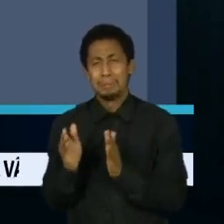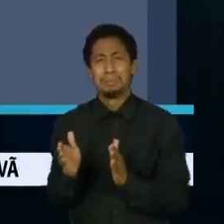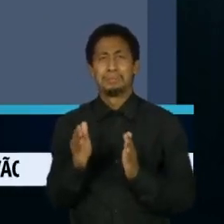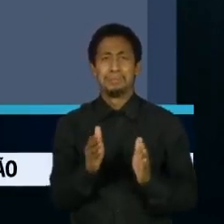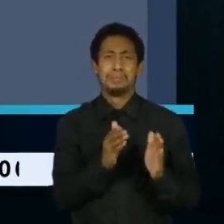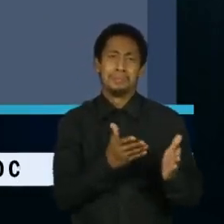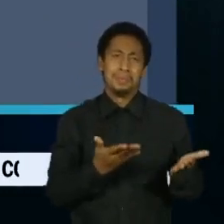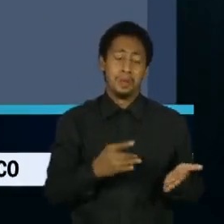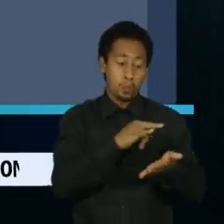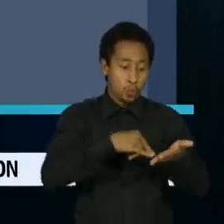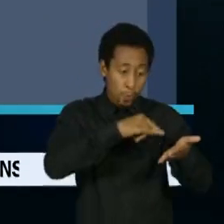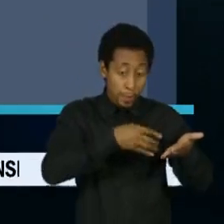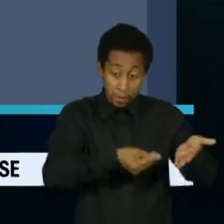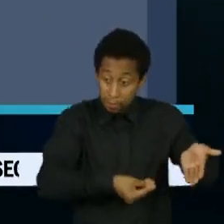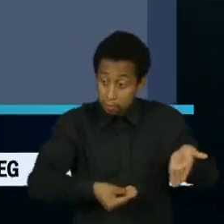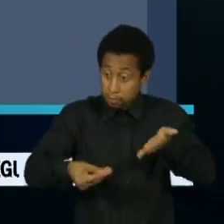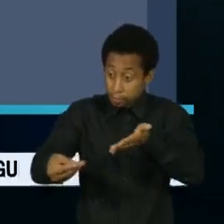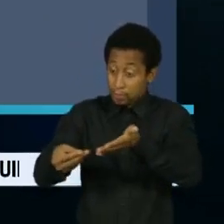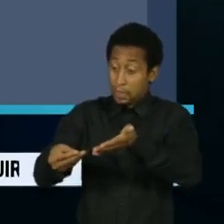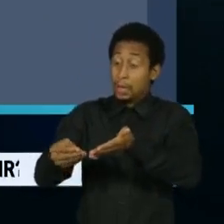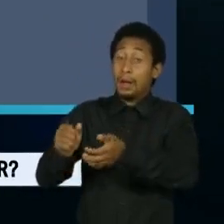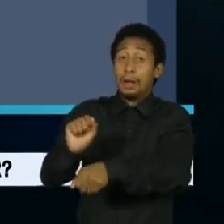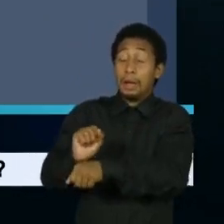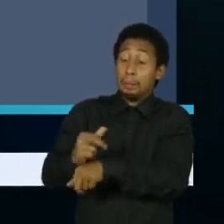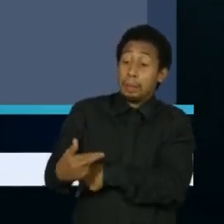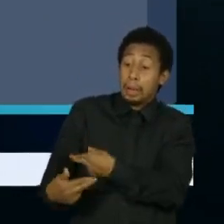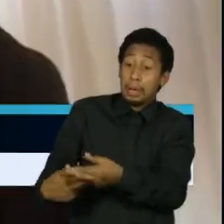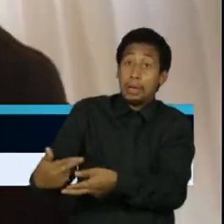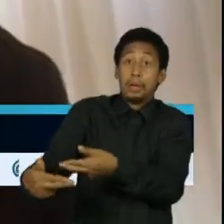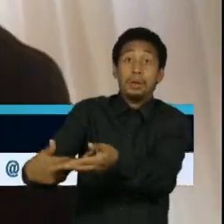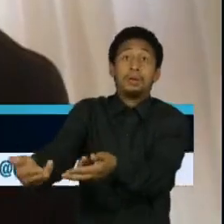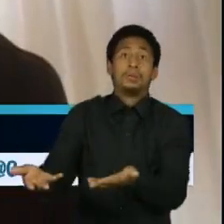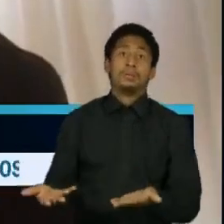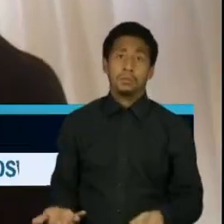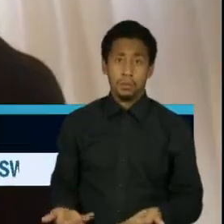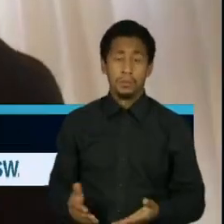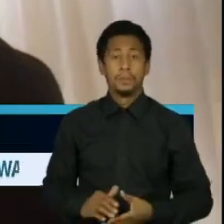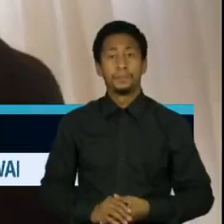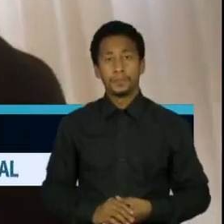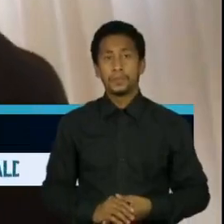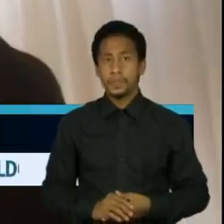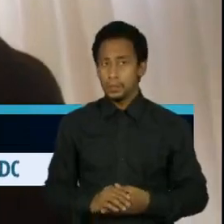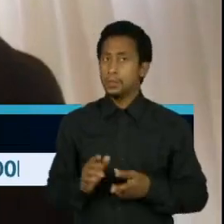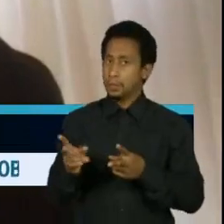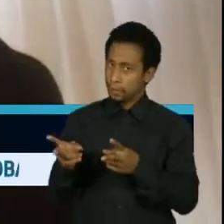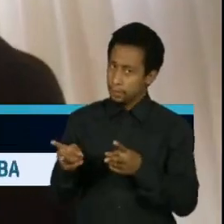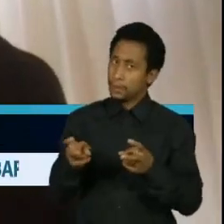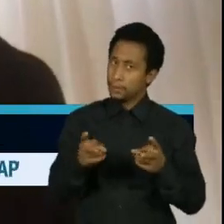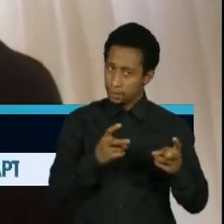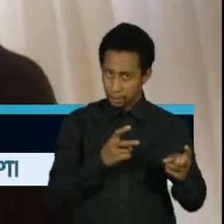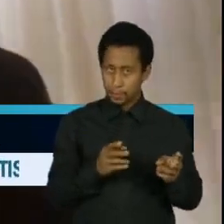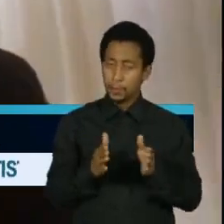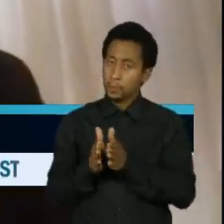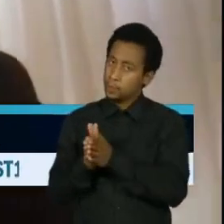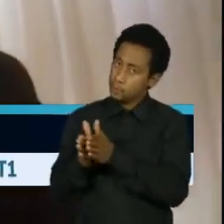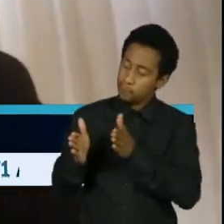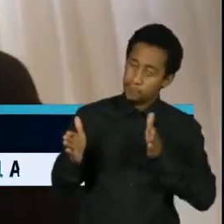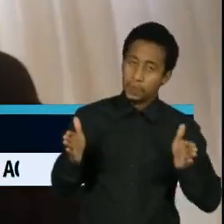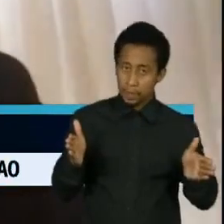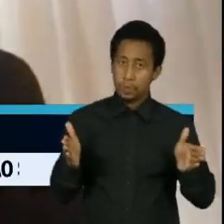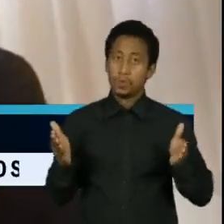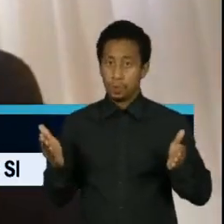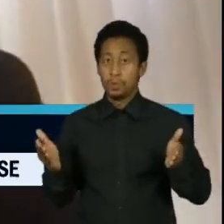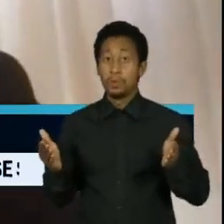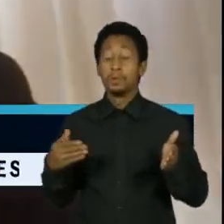dos estudos, o que exige recontagem do prazo para análise do tribunal. O que a gente percebe também é que ao longo da instrução processual,